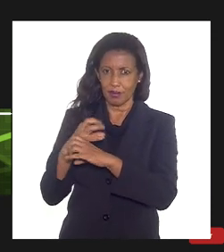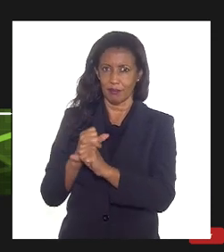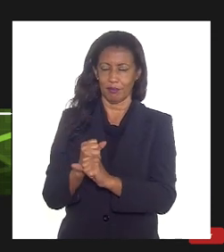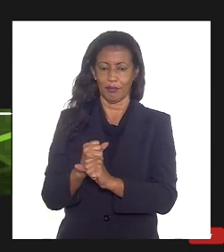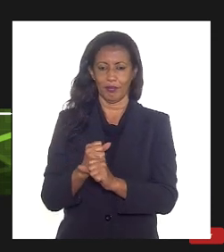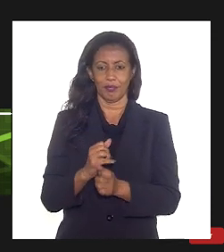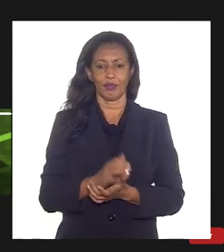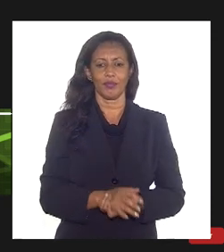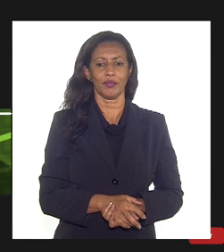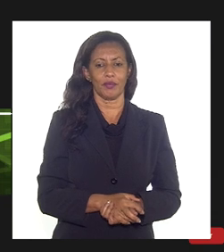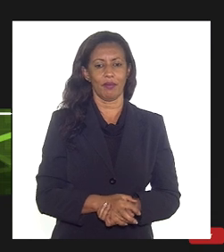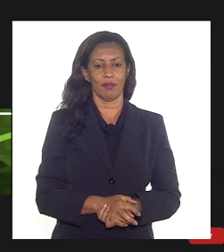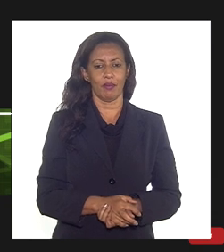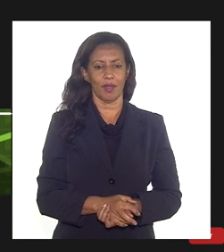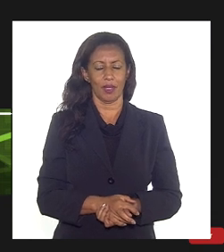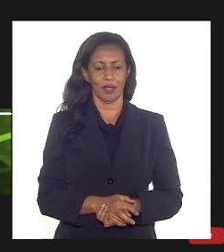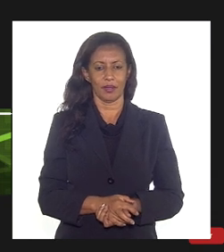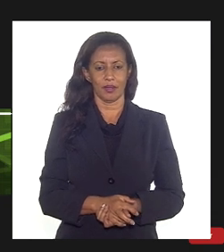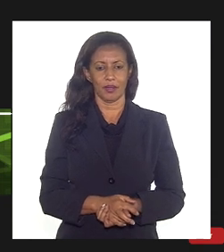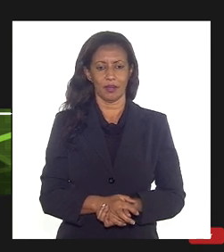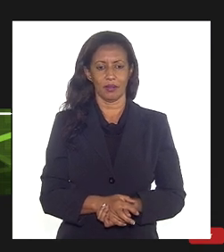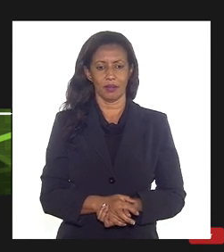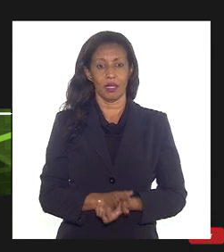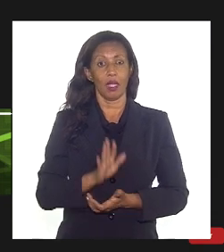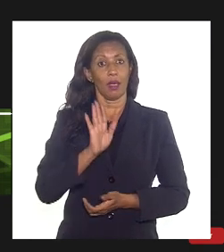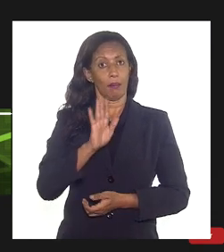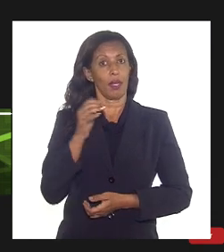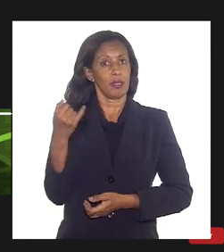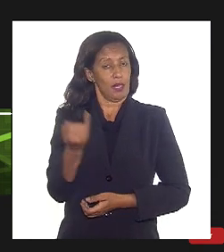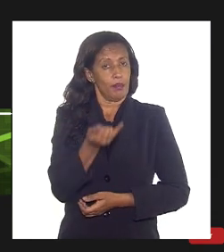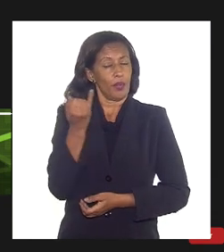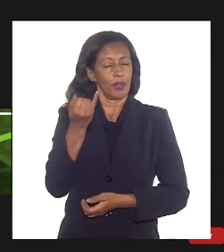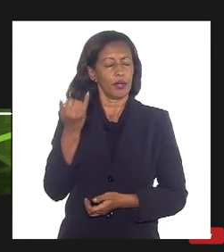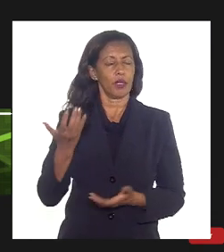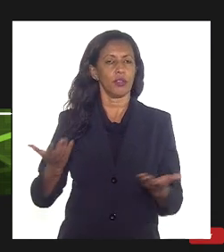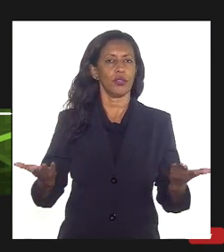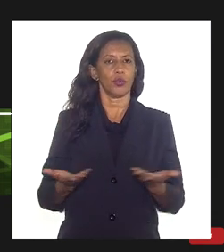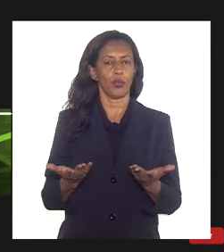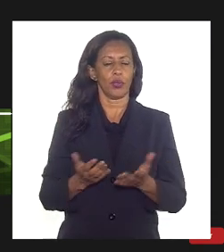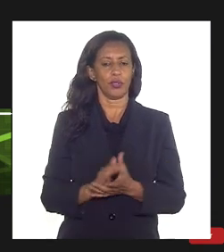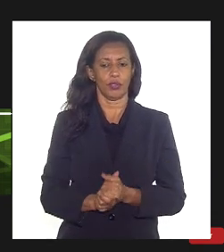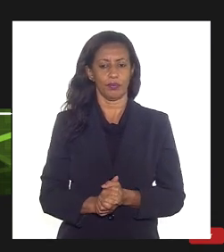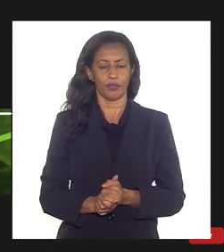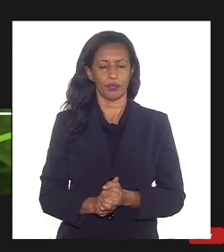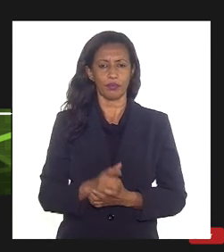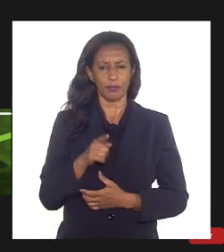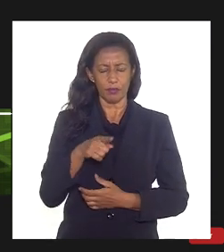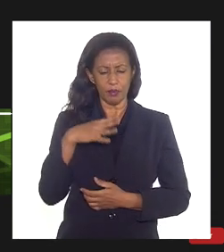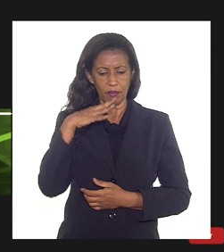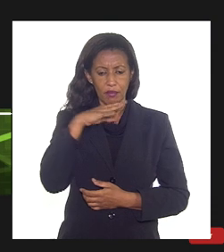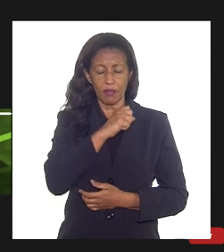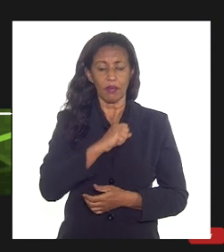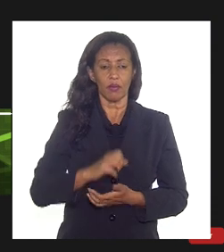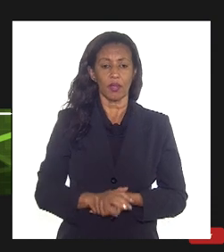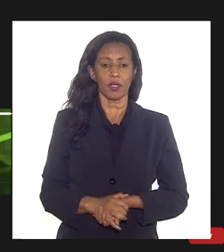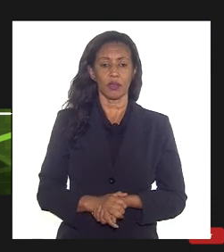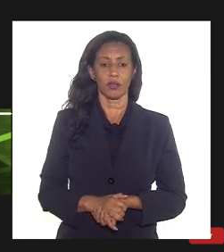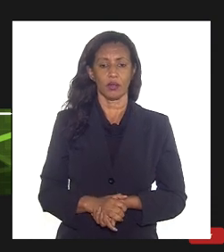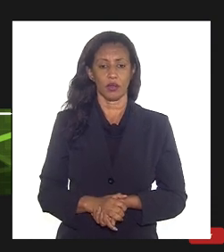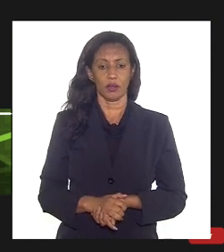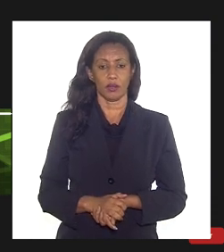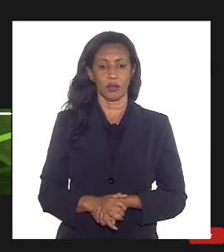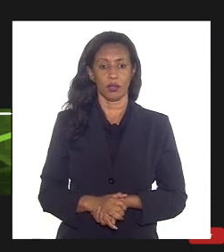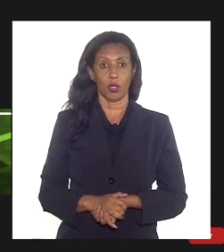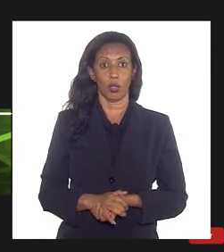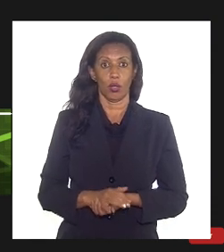melhor aí mas é importante apenas acho que aqui notar o seguinte no